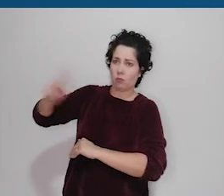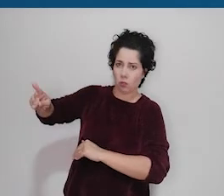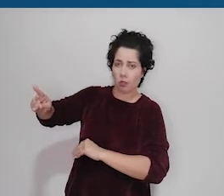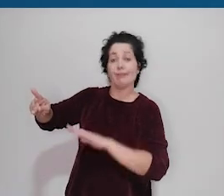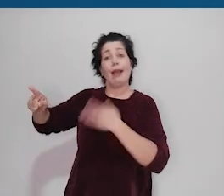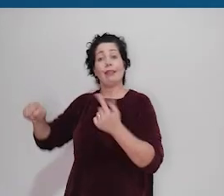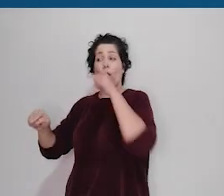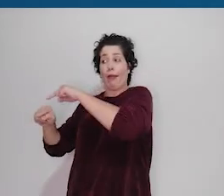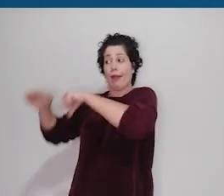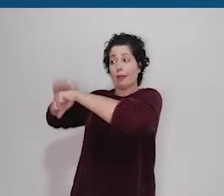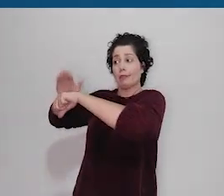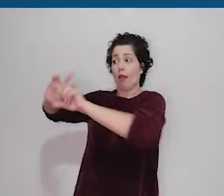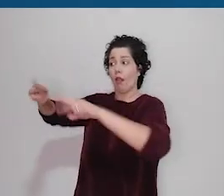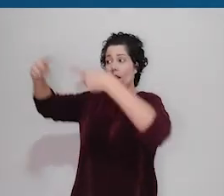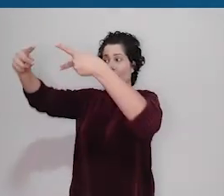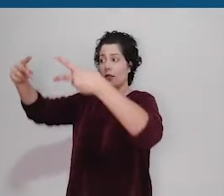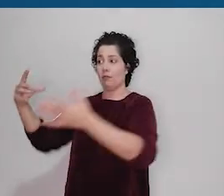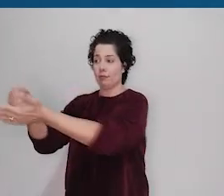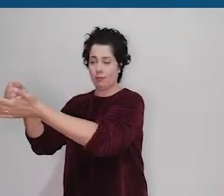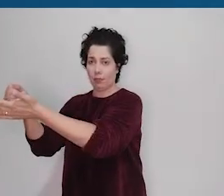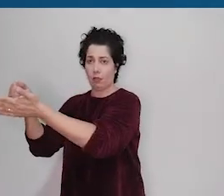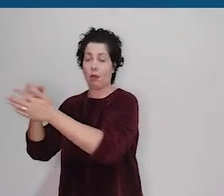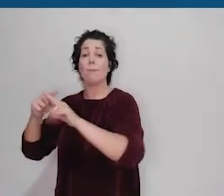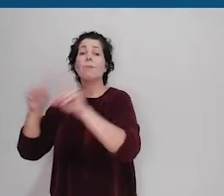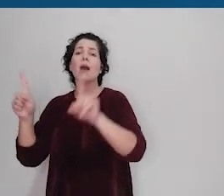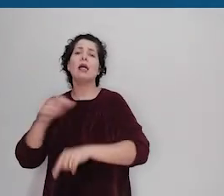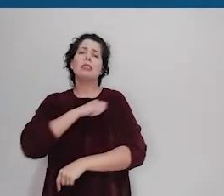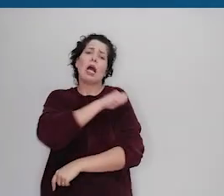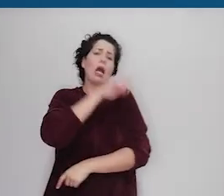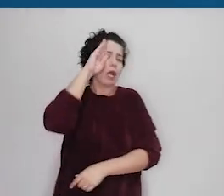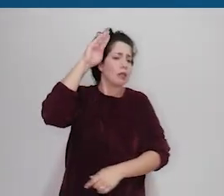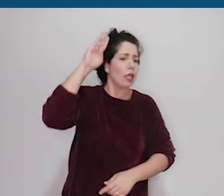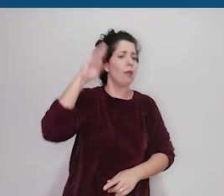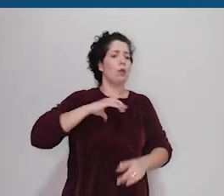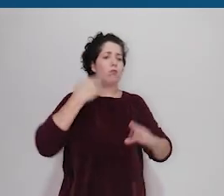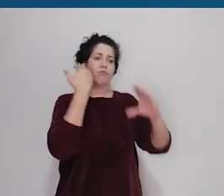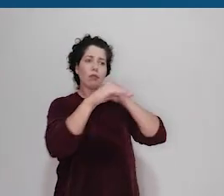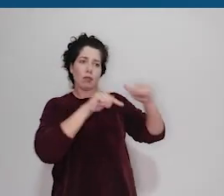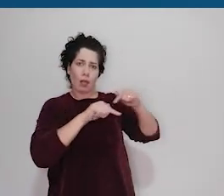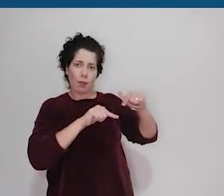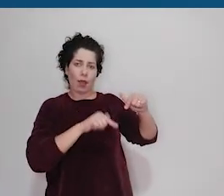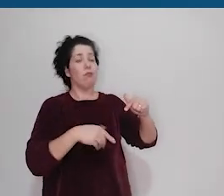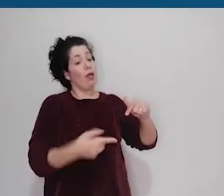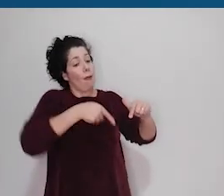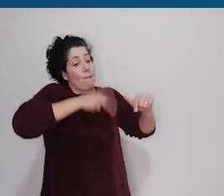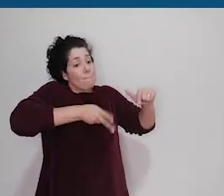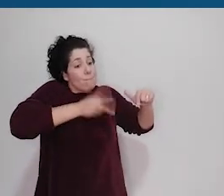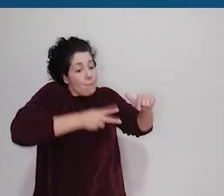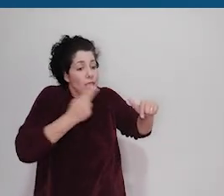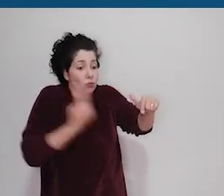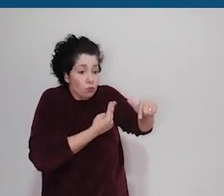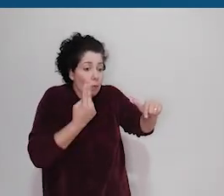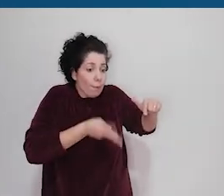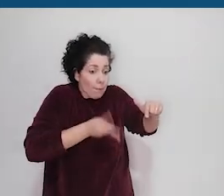orientadora Ele ou ela deve fazer a inclusão do link Caso tenha sido um ou uma estudante É